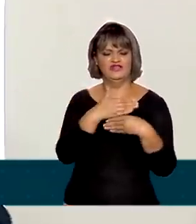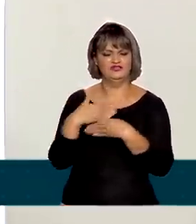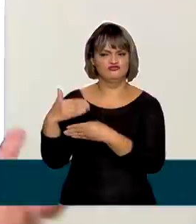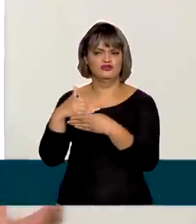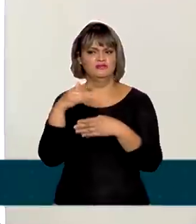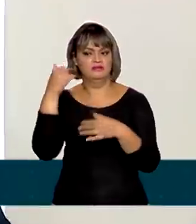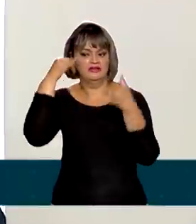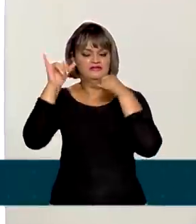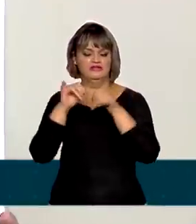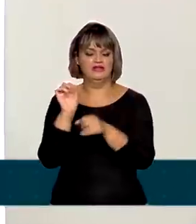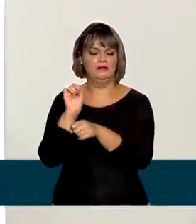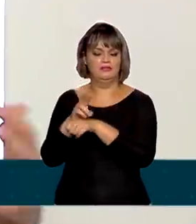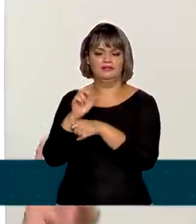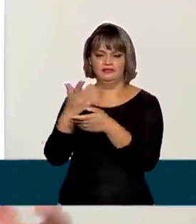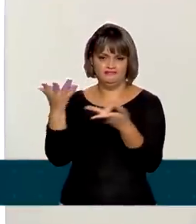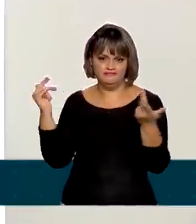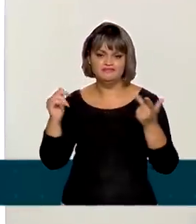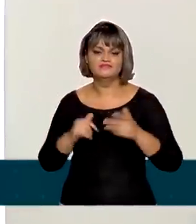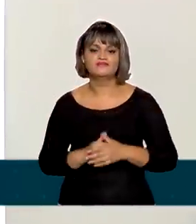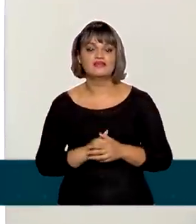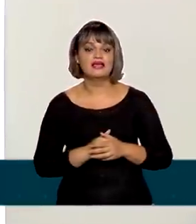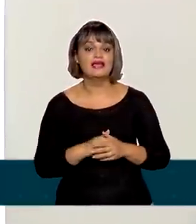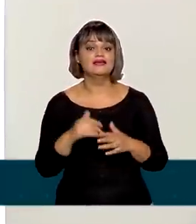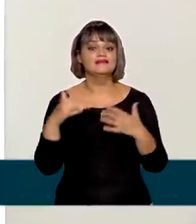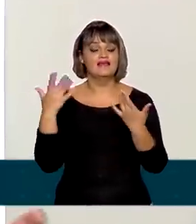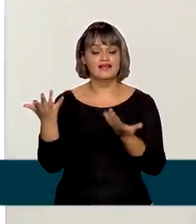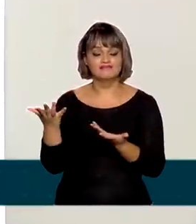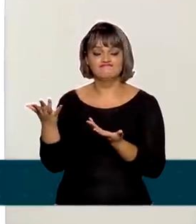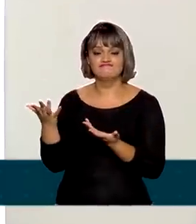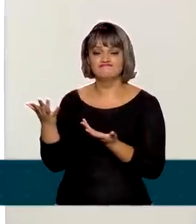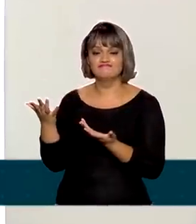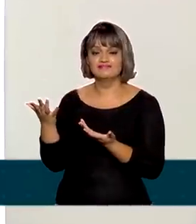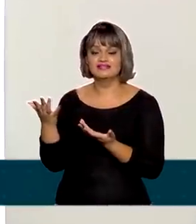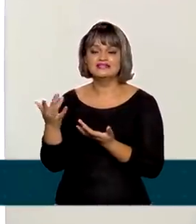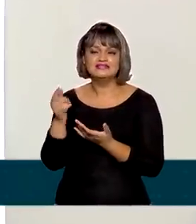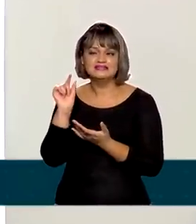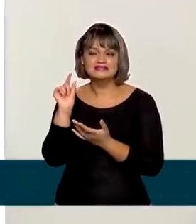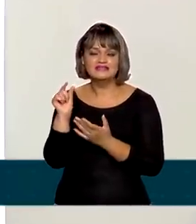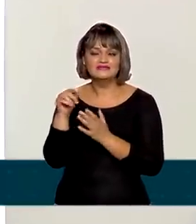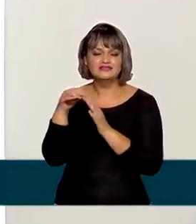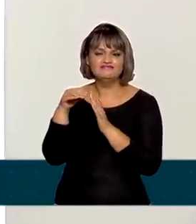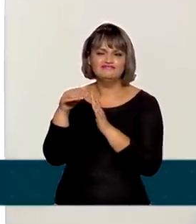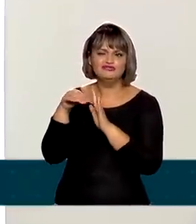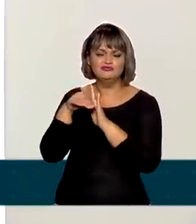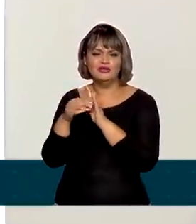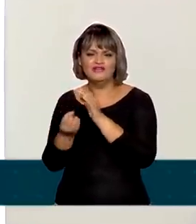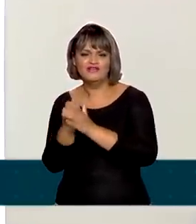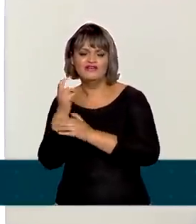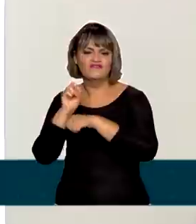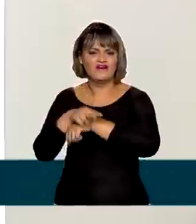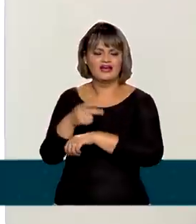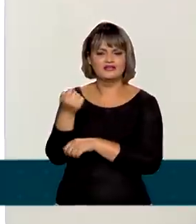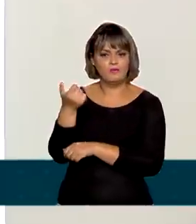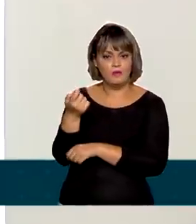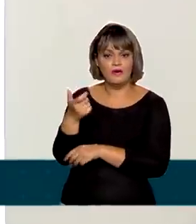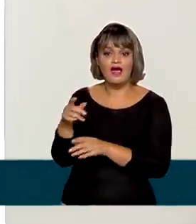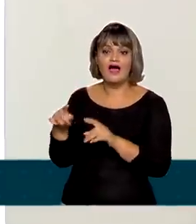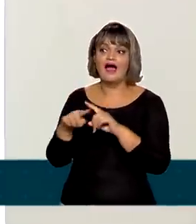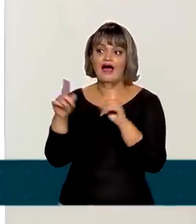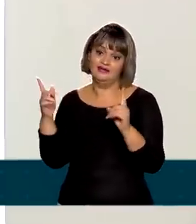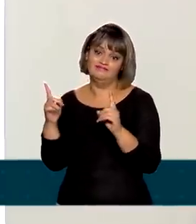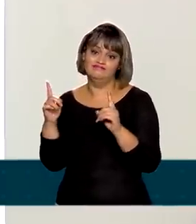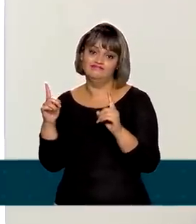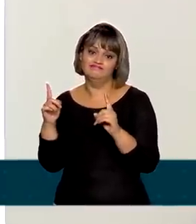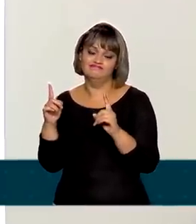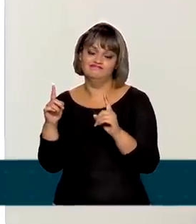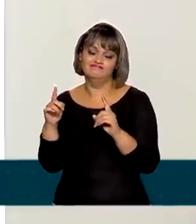estabelecimentos abertos, como bares, restaurantes. E, com isso, então, houve uma pequena retração nesse sentido, que acabou afetando